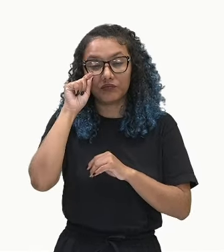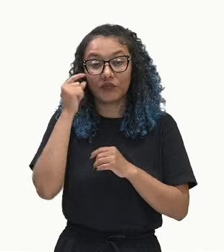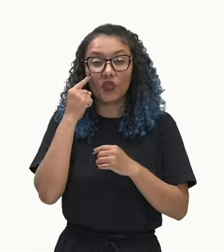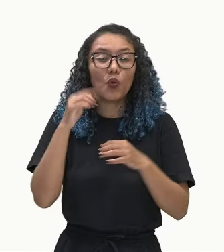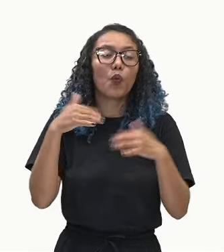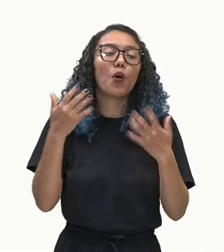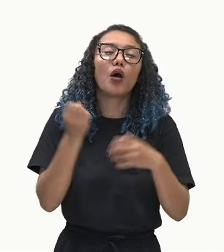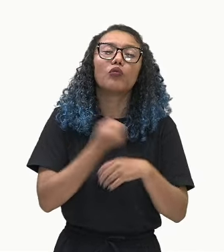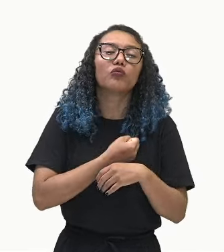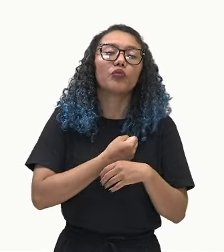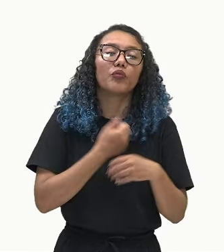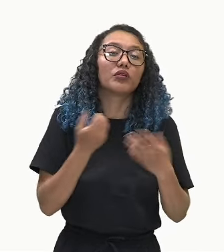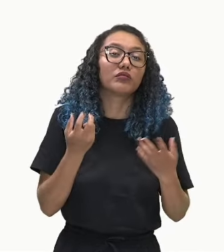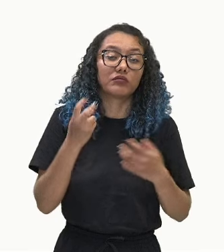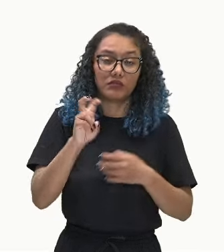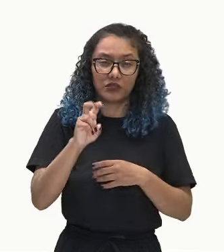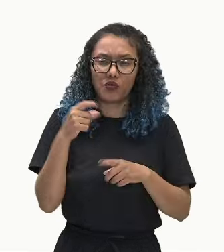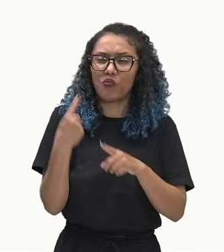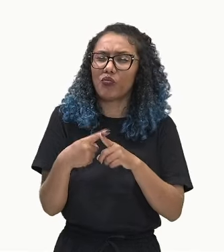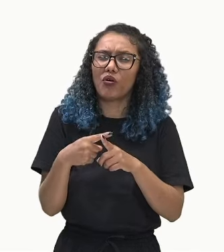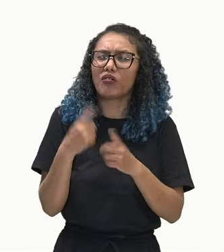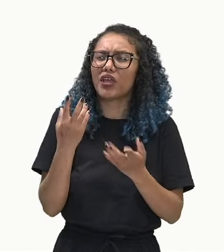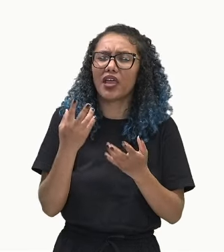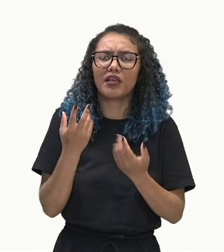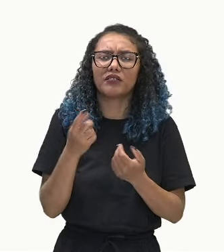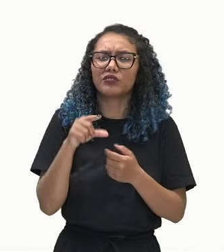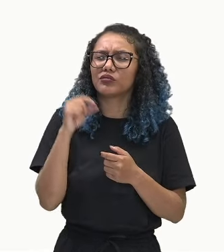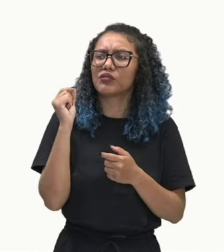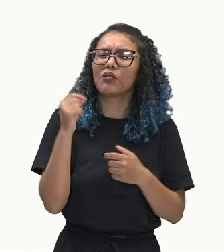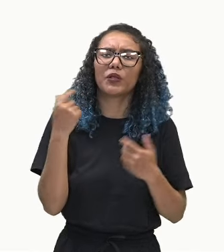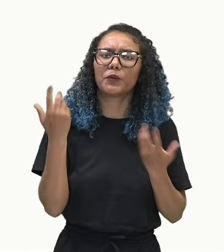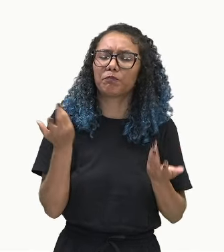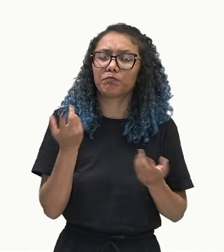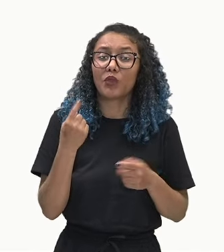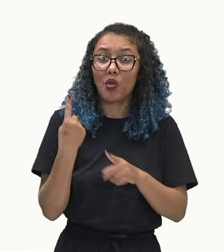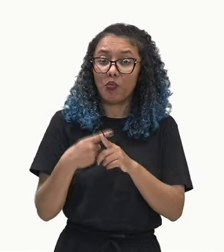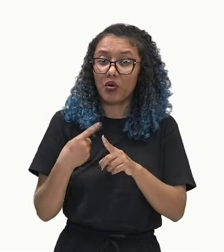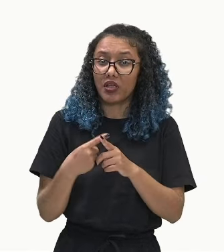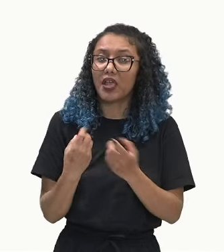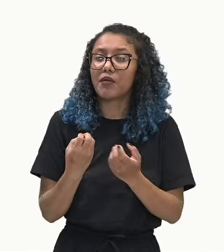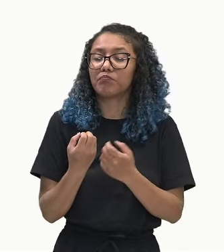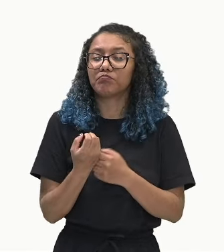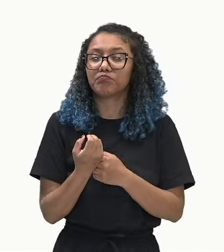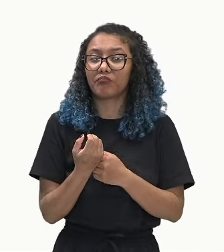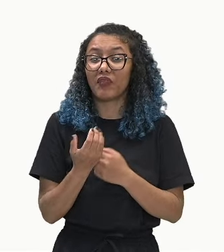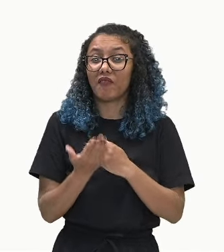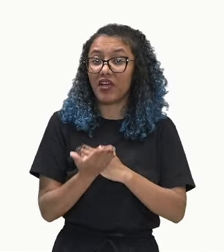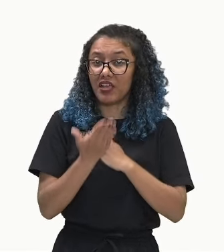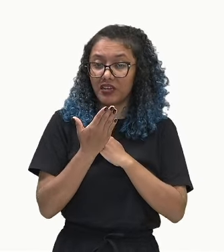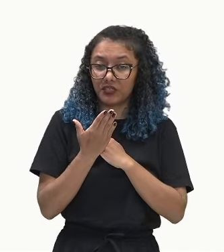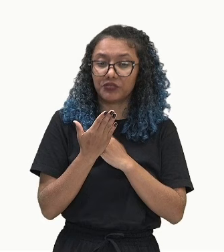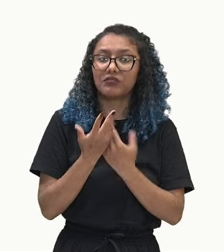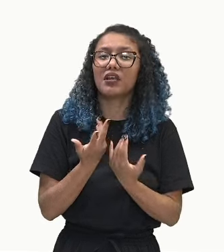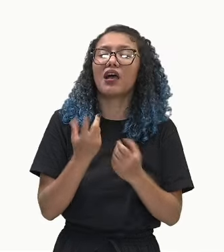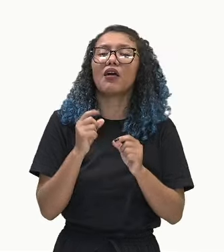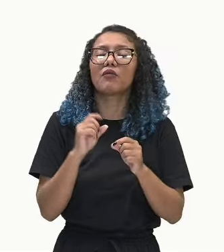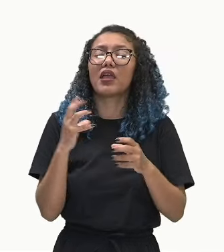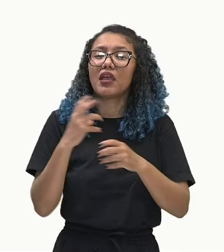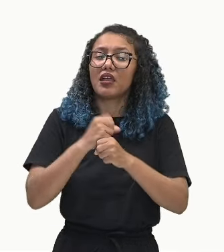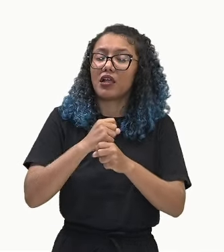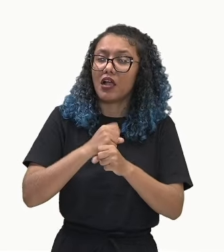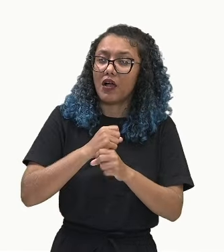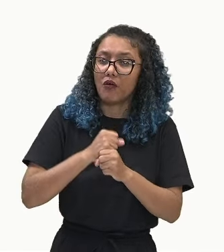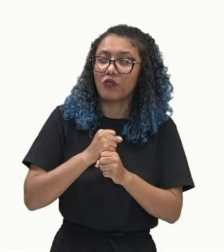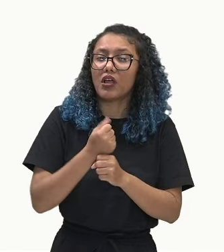o 5. Por que a gente destaca ele? Porque ele vai ser muito útil para a gente calcular os demais